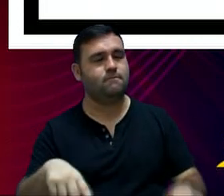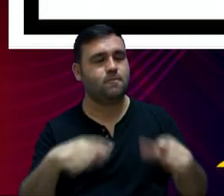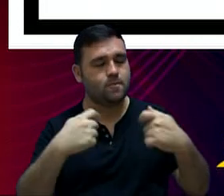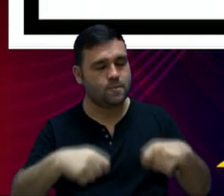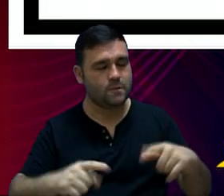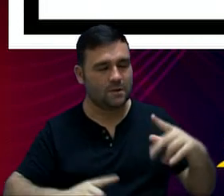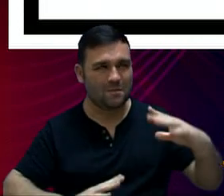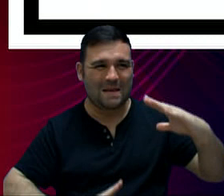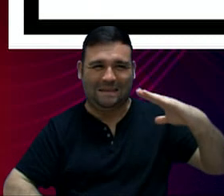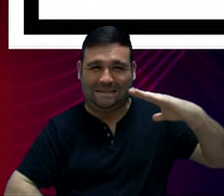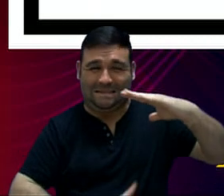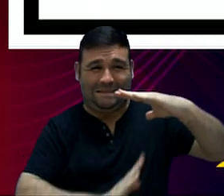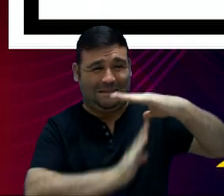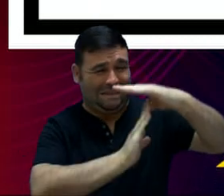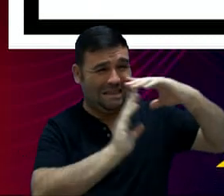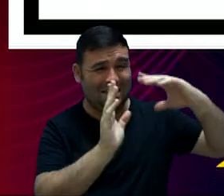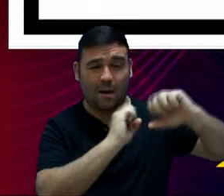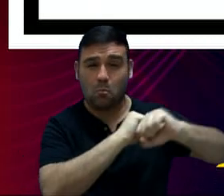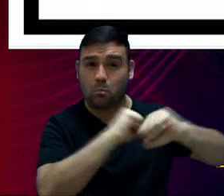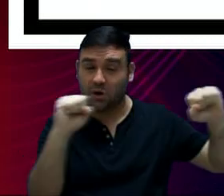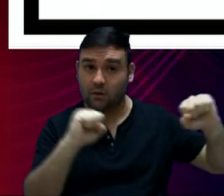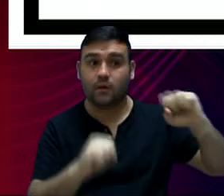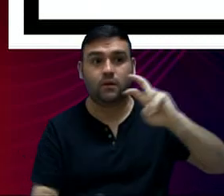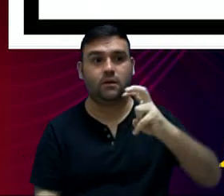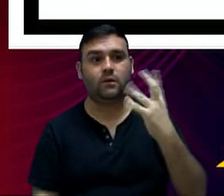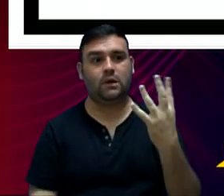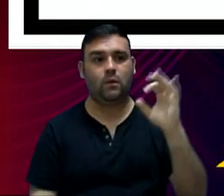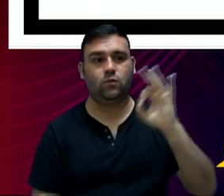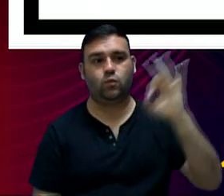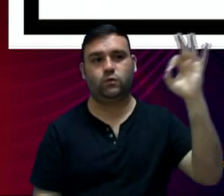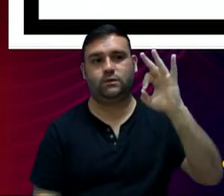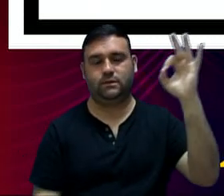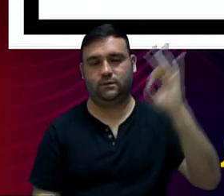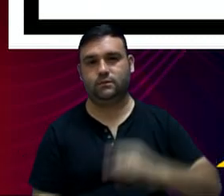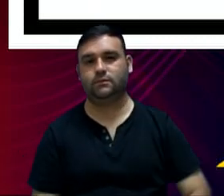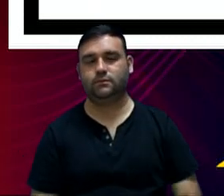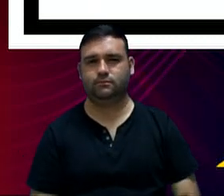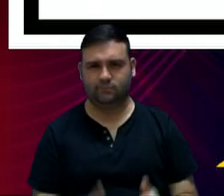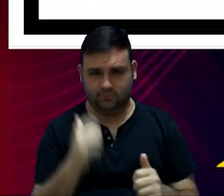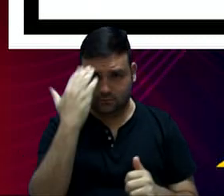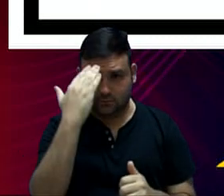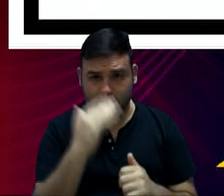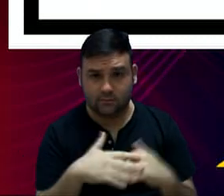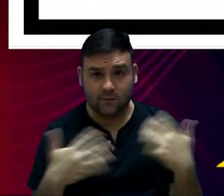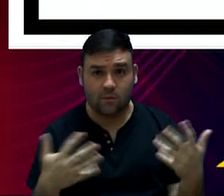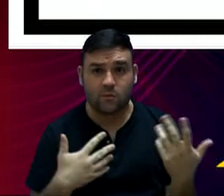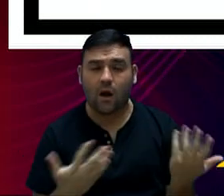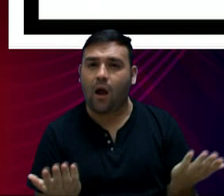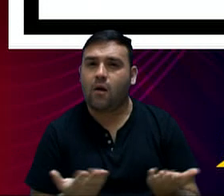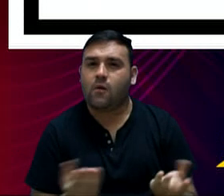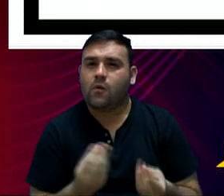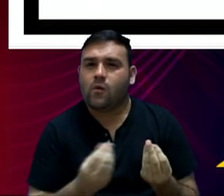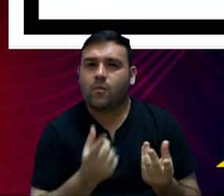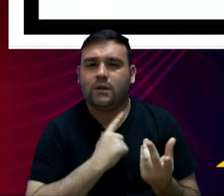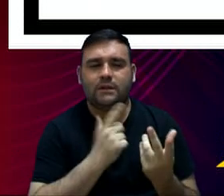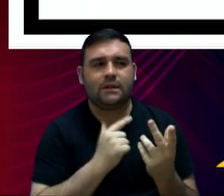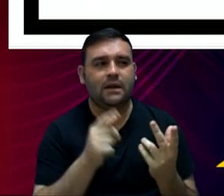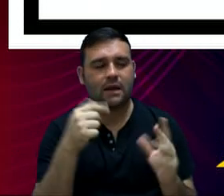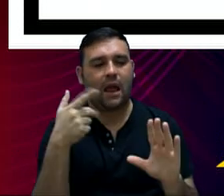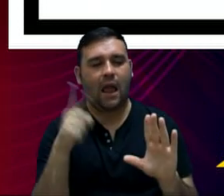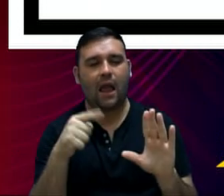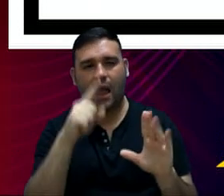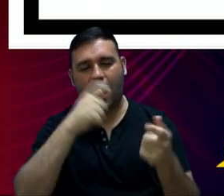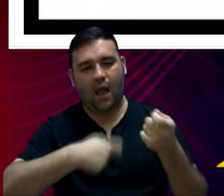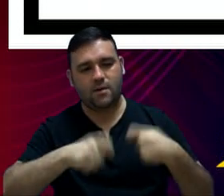limite máximo é de 54%. Isso só a administração direta e